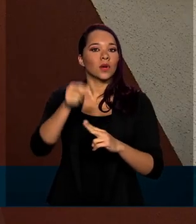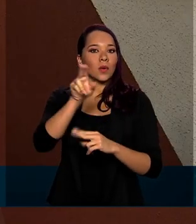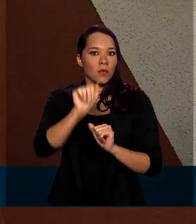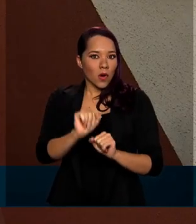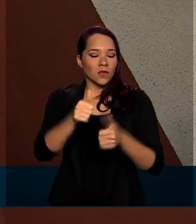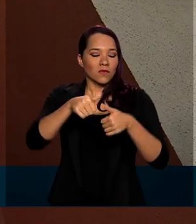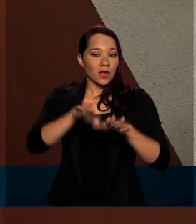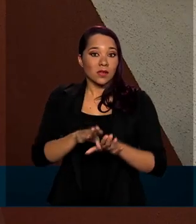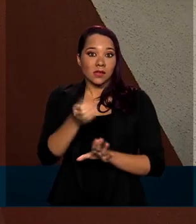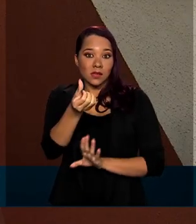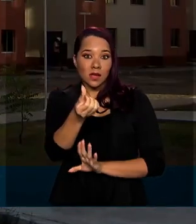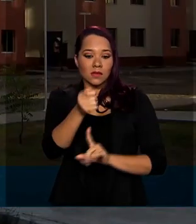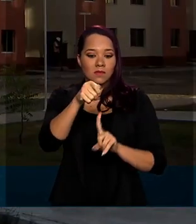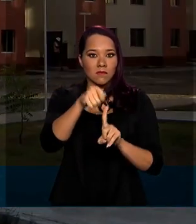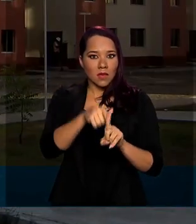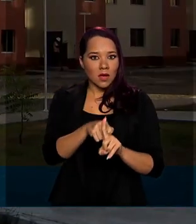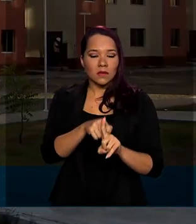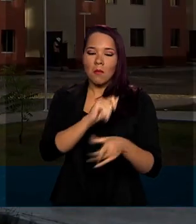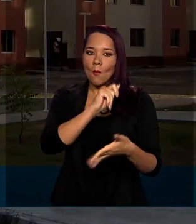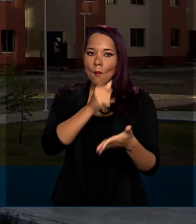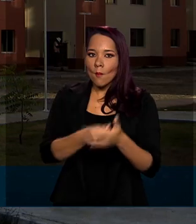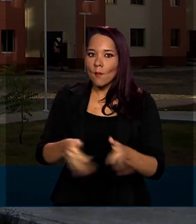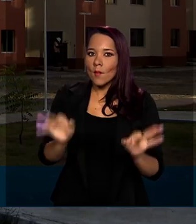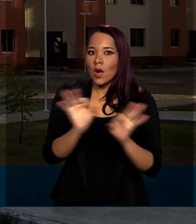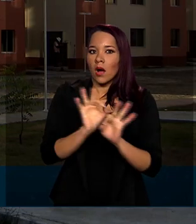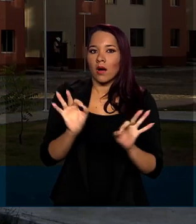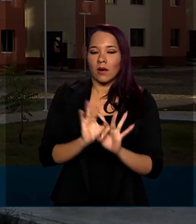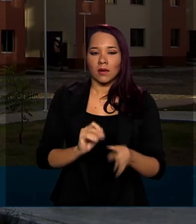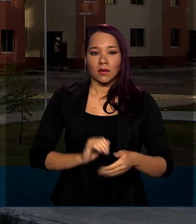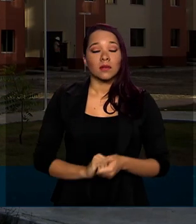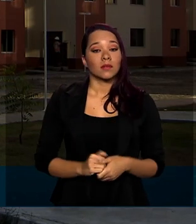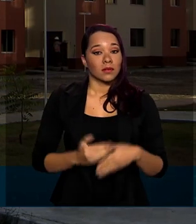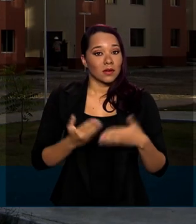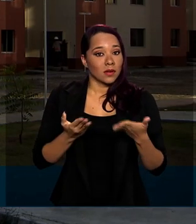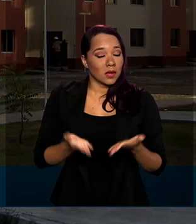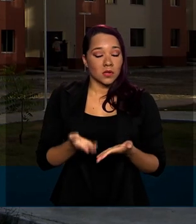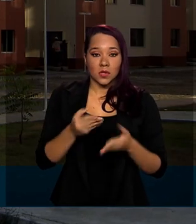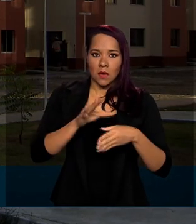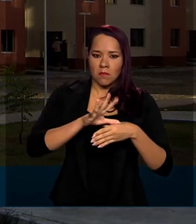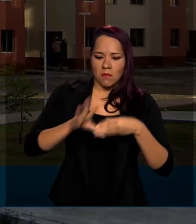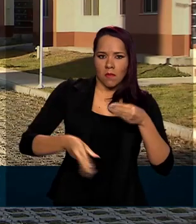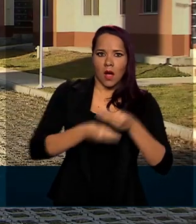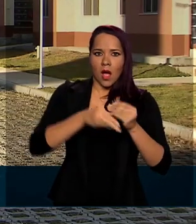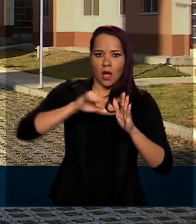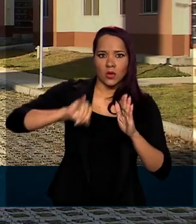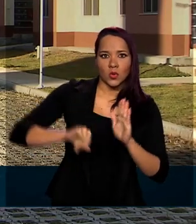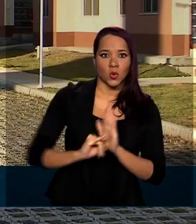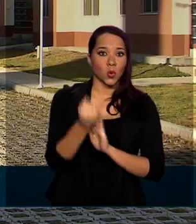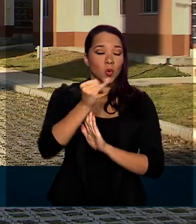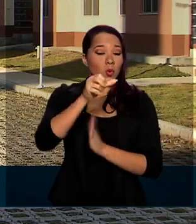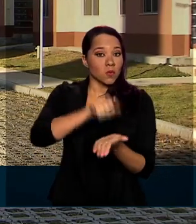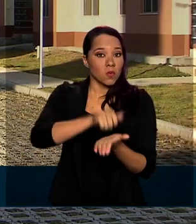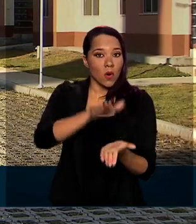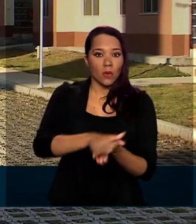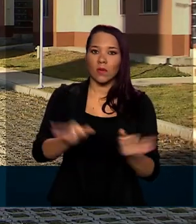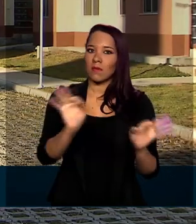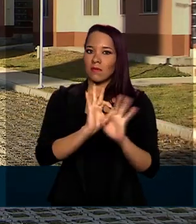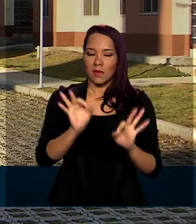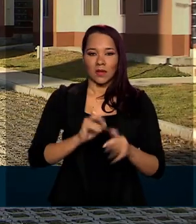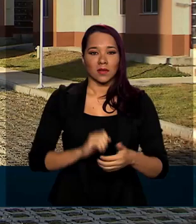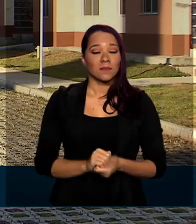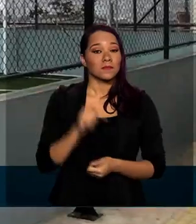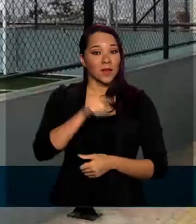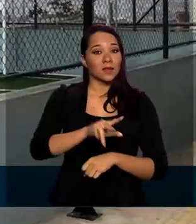até seis meses sem pagar as prestações. Isso sem nenhum acréscimo de juros ou multa. A